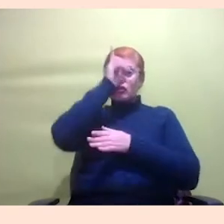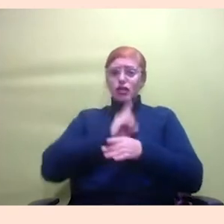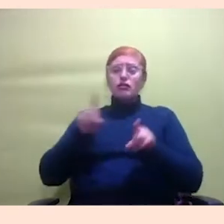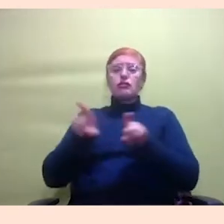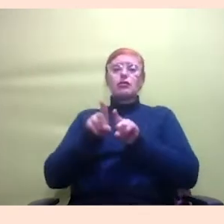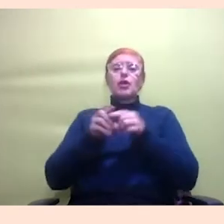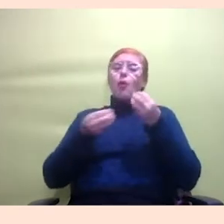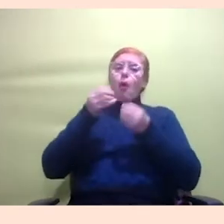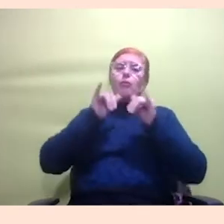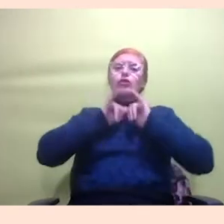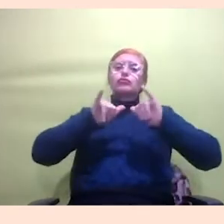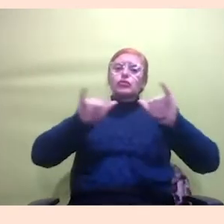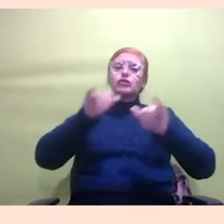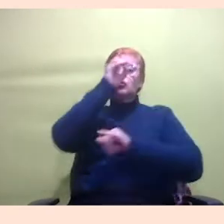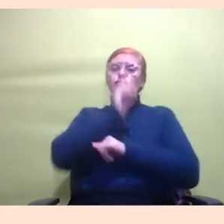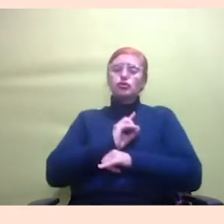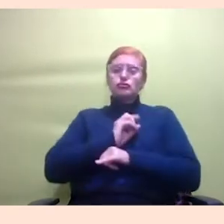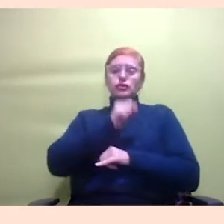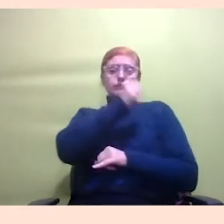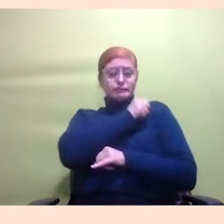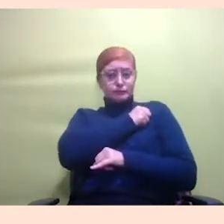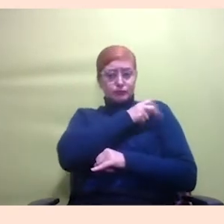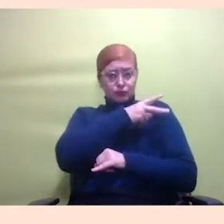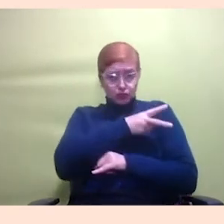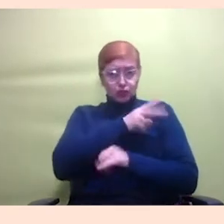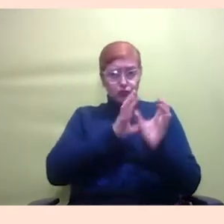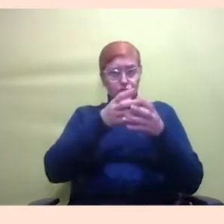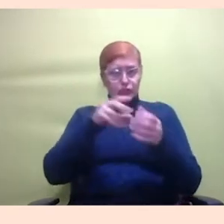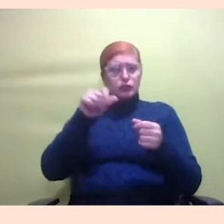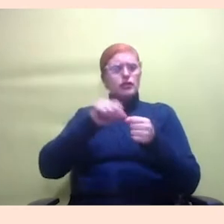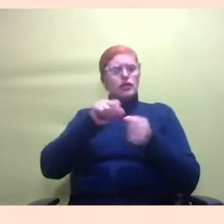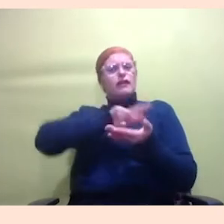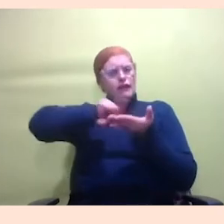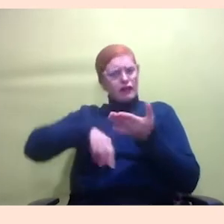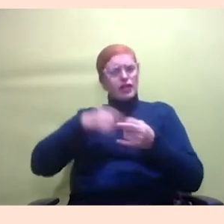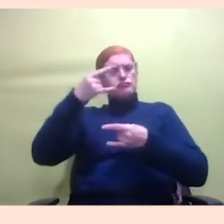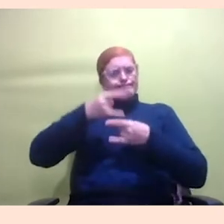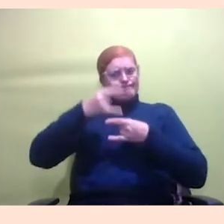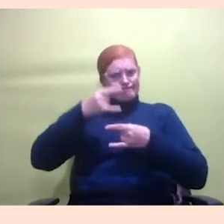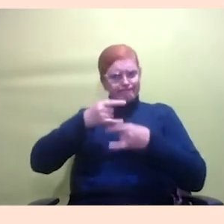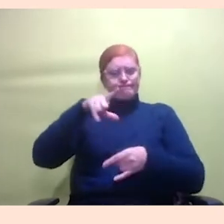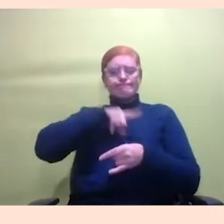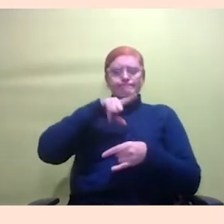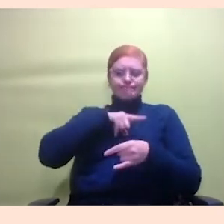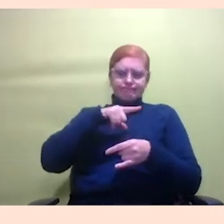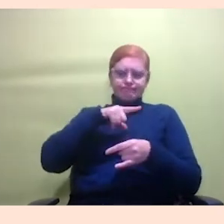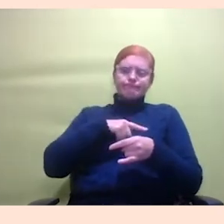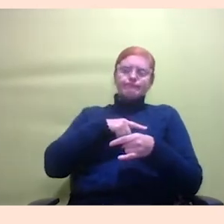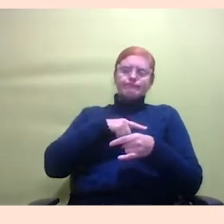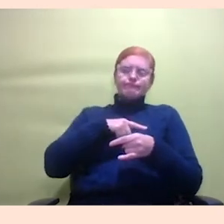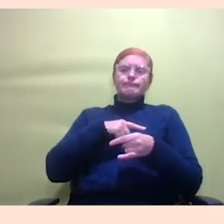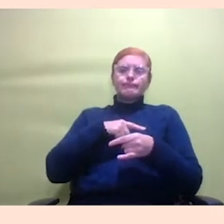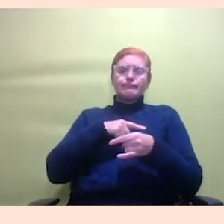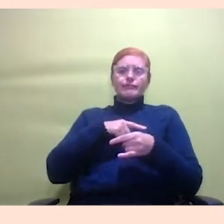e aí estamos juntas a gente tem feito várias lives né a gente tem feito lives a gente tem feito vídeos pequenos né